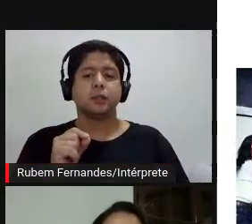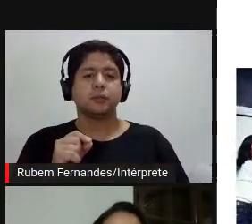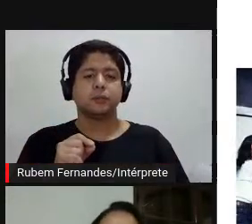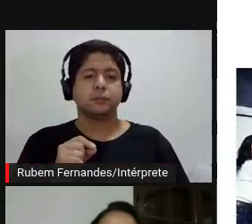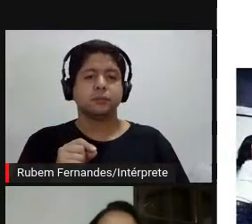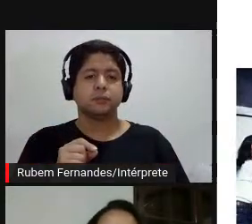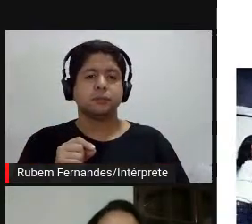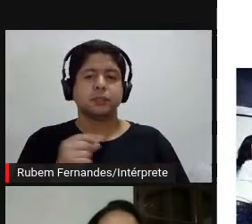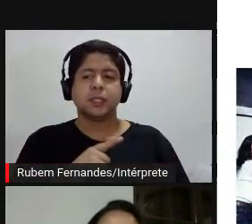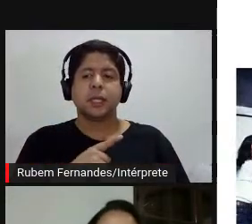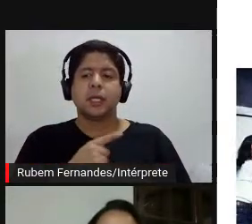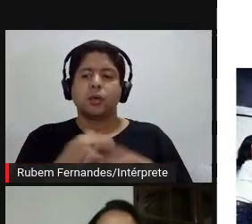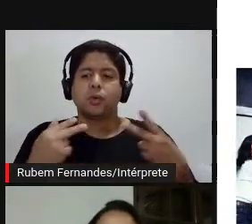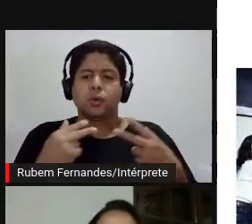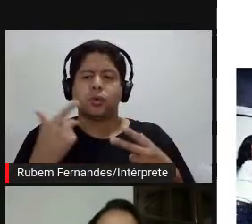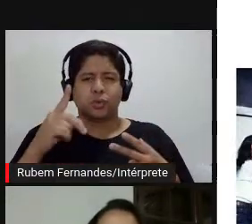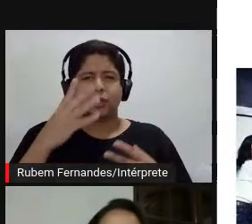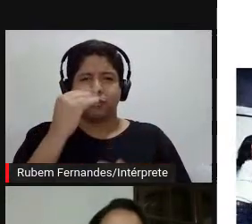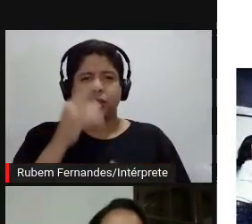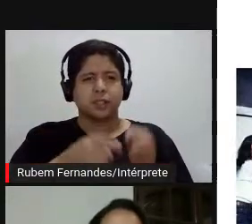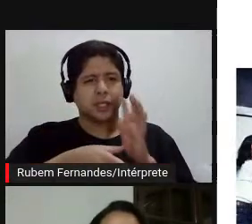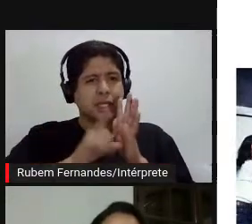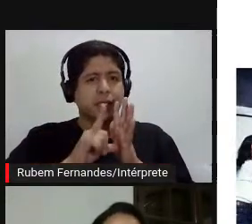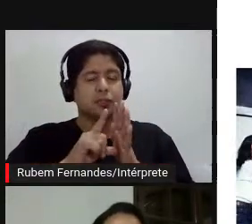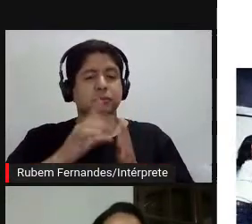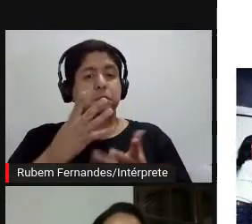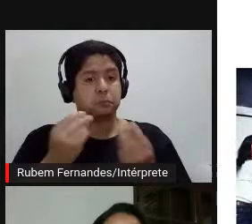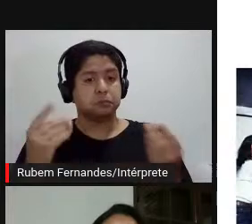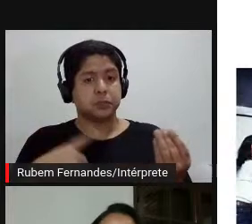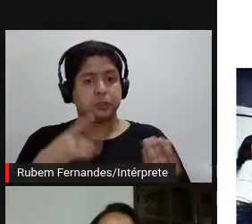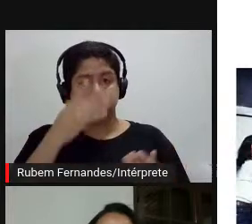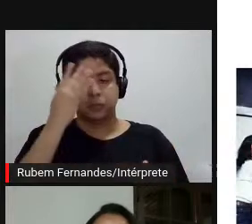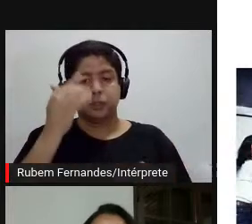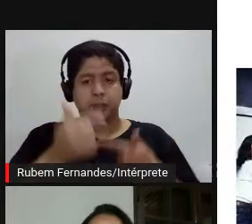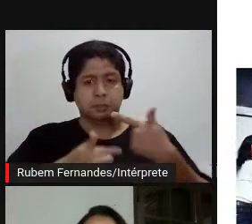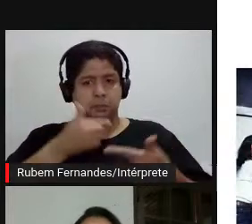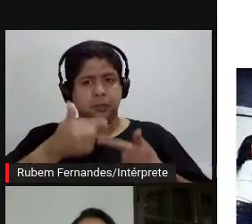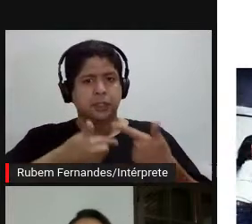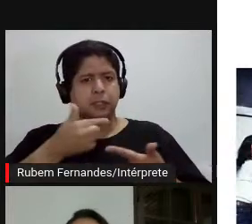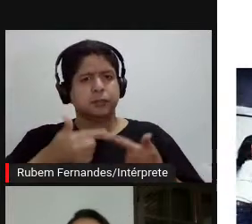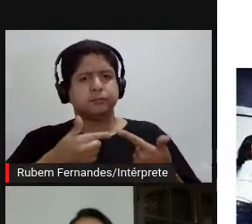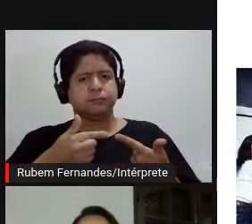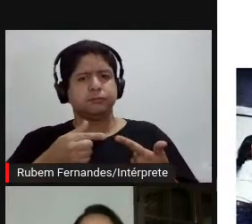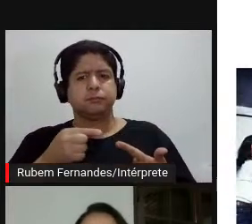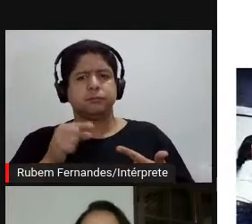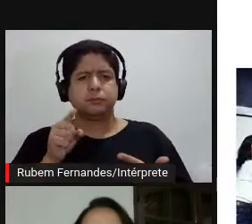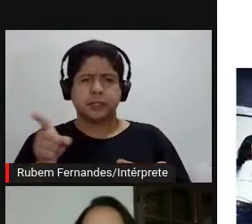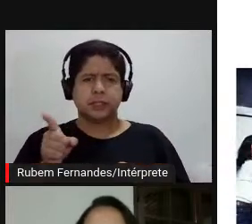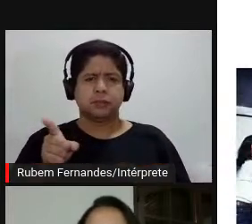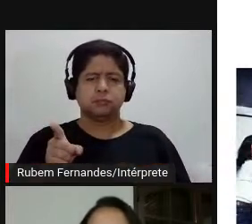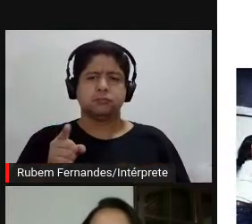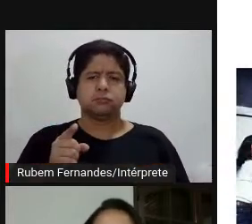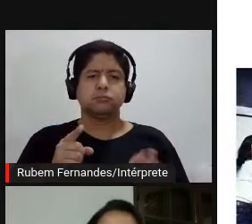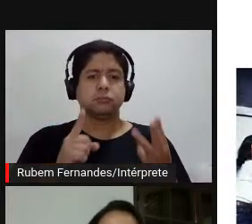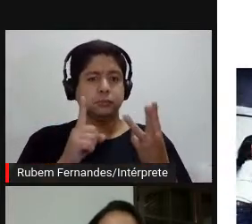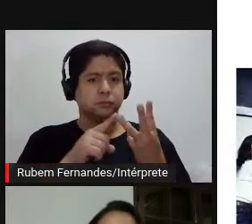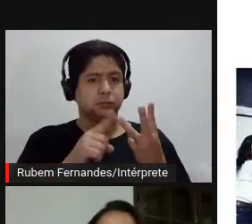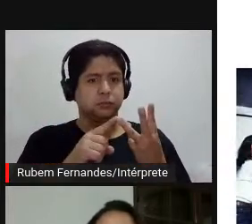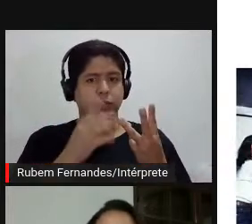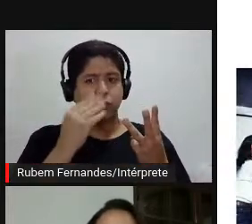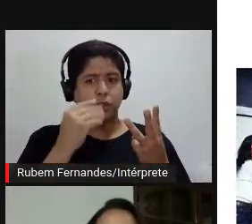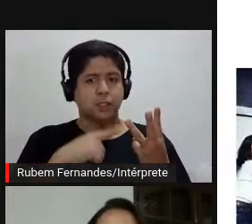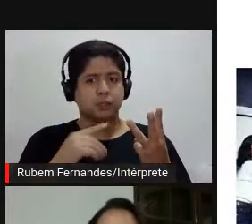por essa outra foto anterior, que muitas vezes esse trabalho, e na maioria das vezes, esses principalmente que são mais